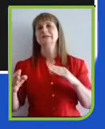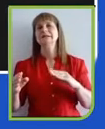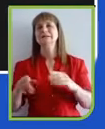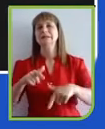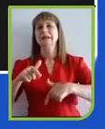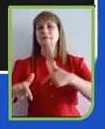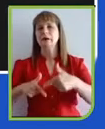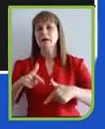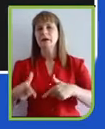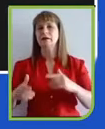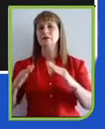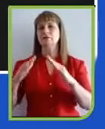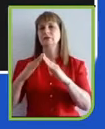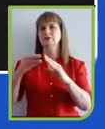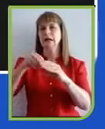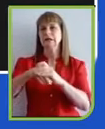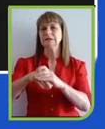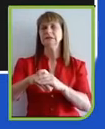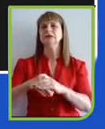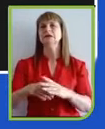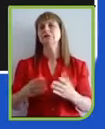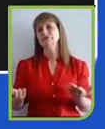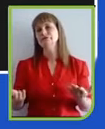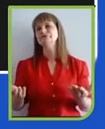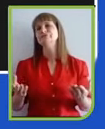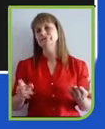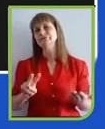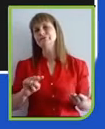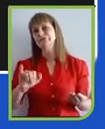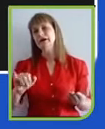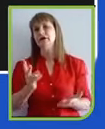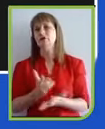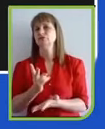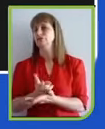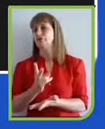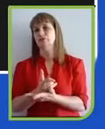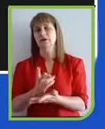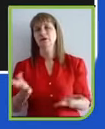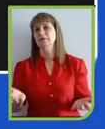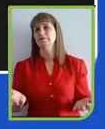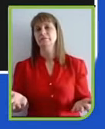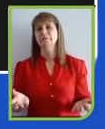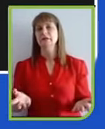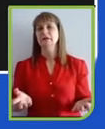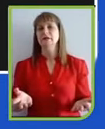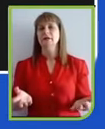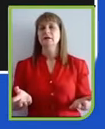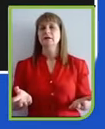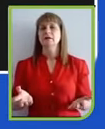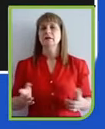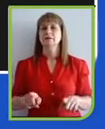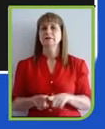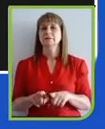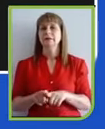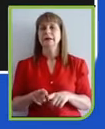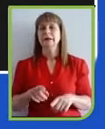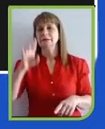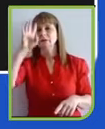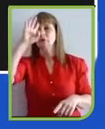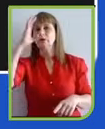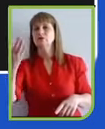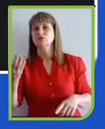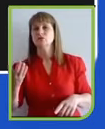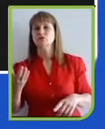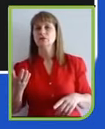ganhou força, o equilíbrio entre trabalho e vida pessoal, que ainda não ficou bem resolvido, porque esse home office nosso